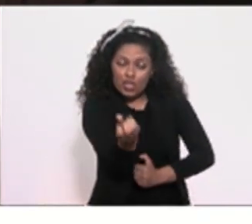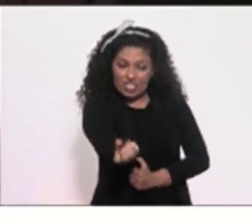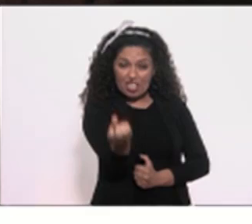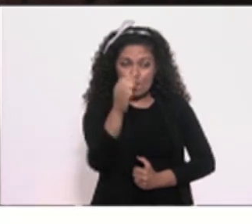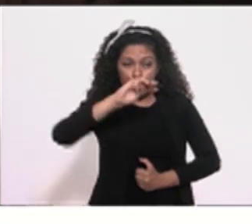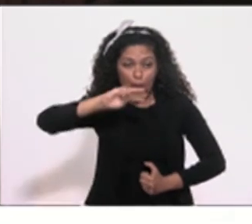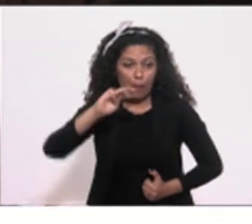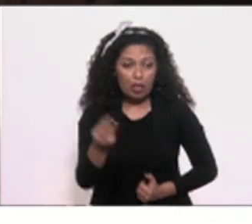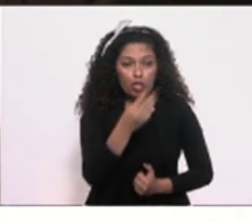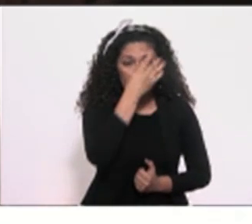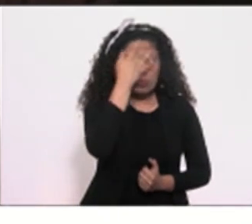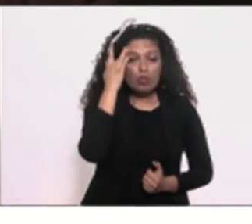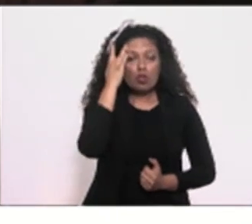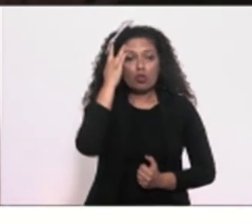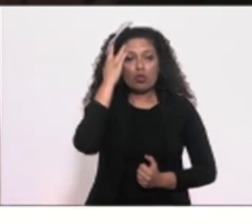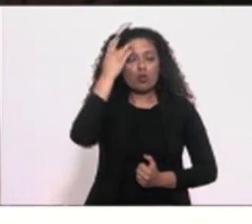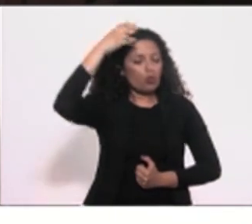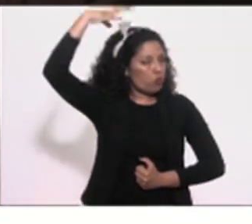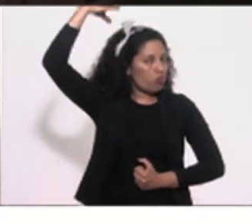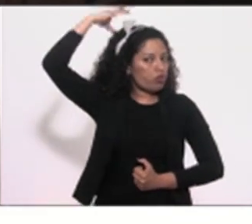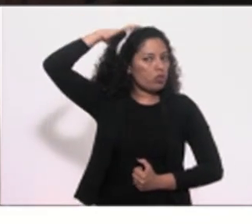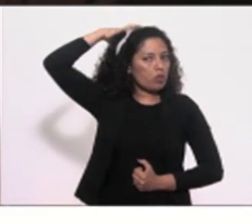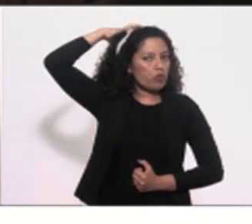da história.